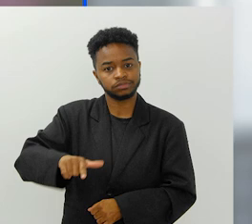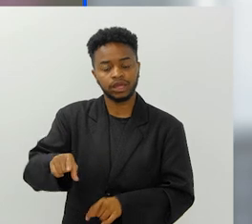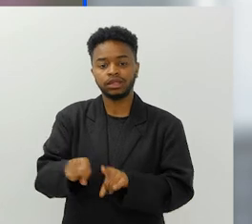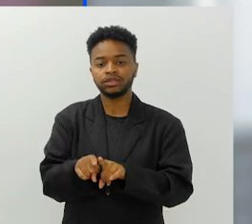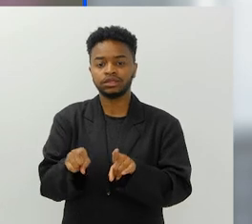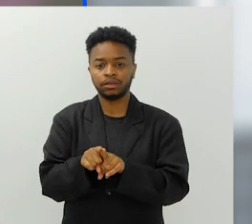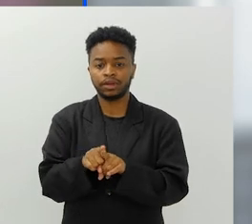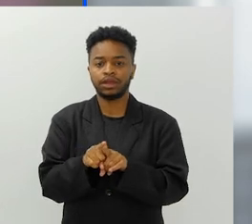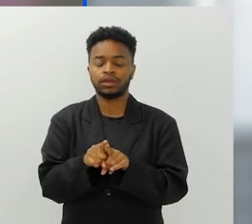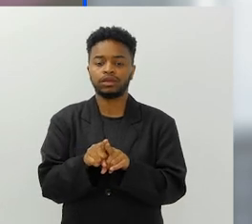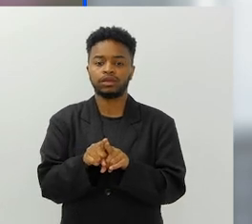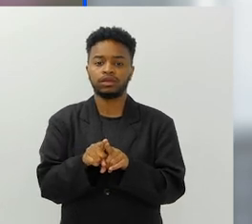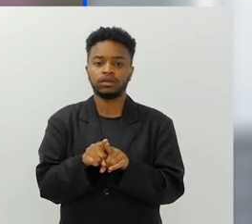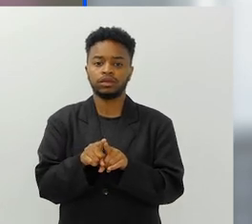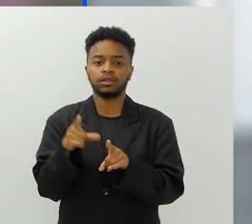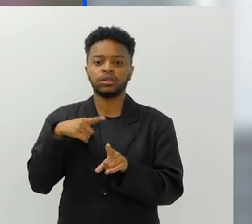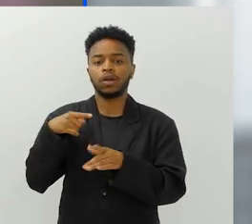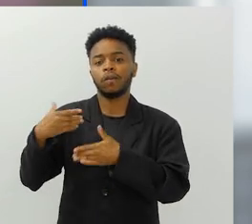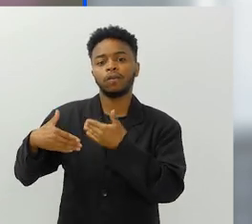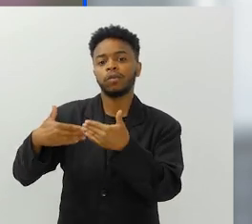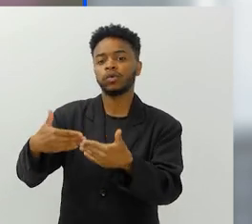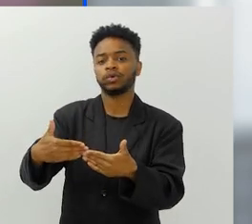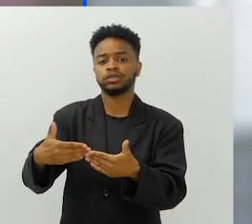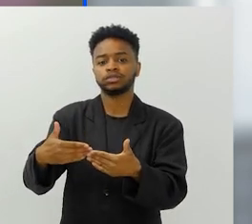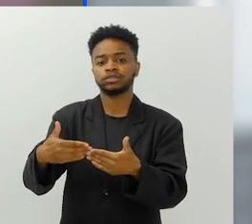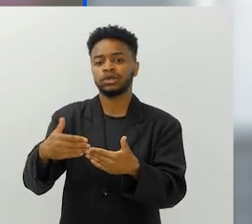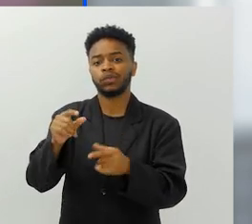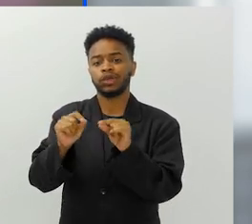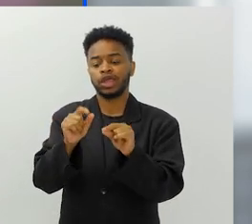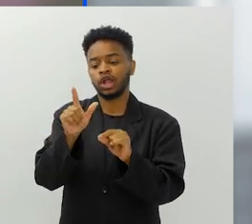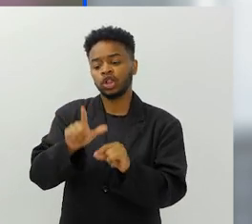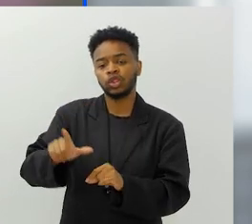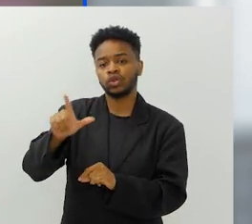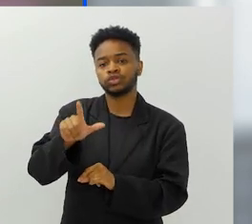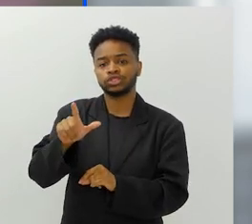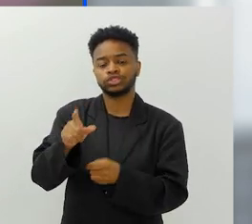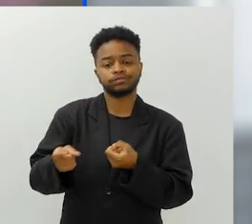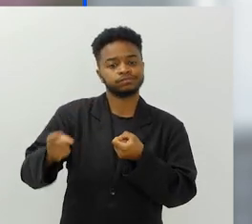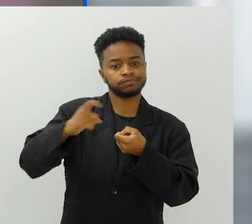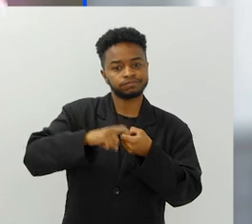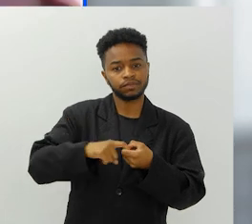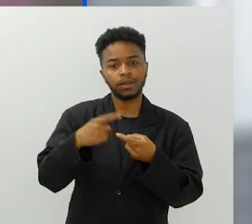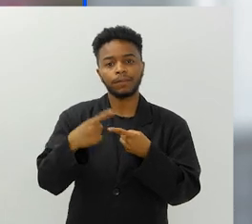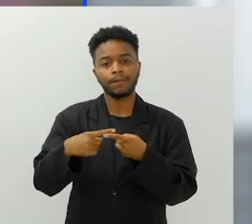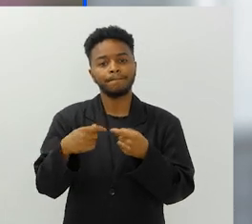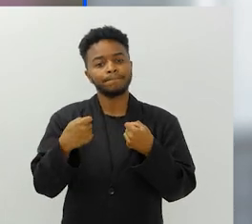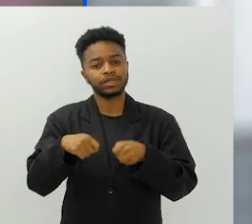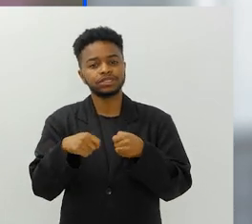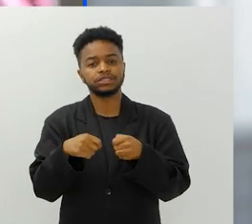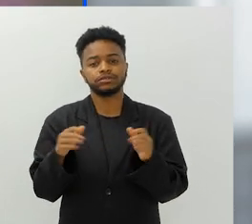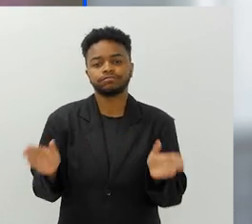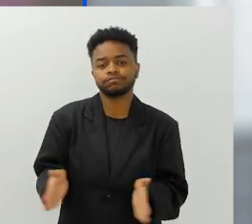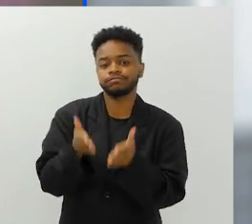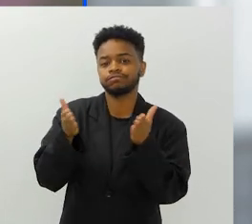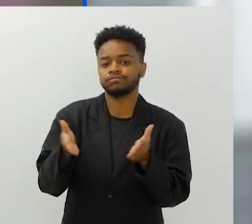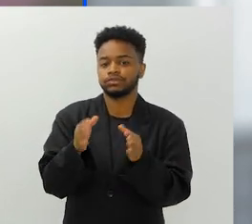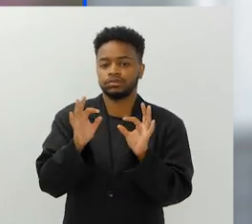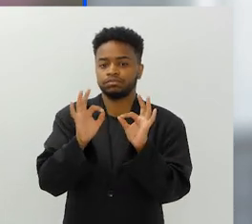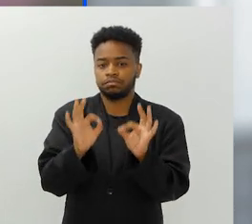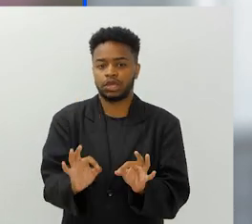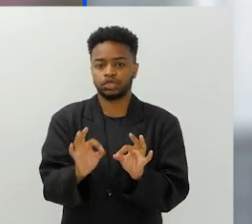materiais, até mesmo chegar a um processo de logística reversa, que aí já depende, né? De muito